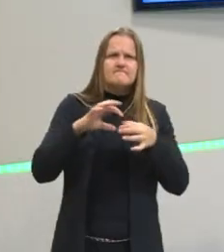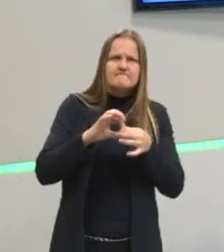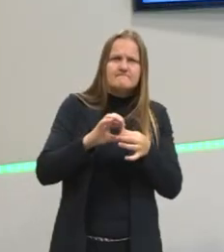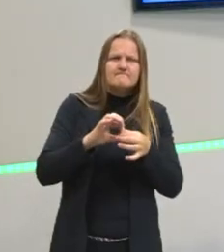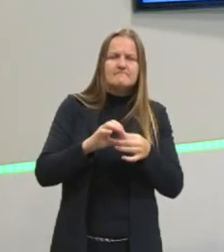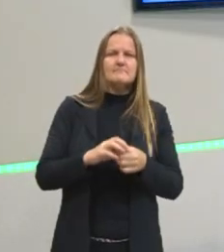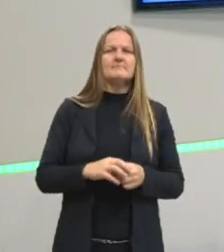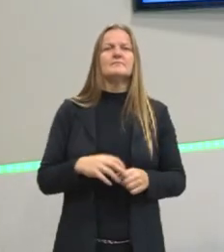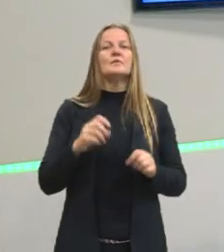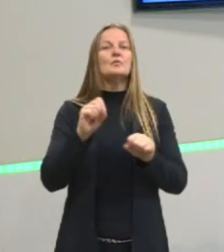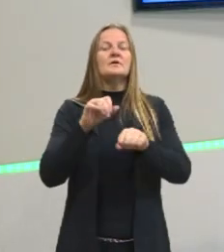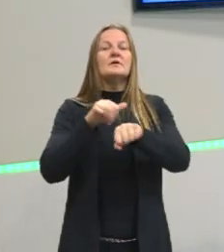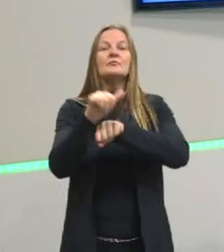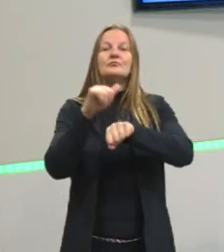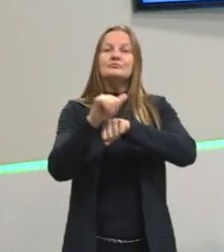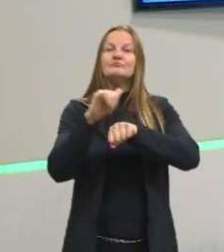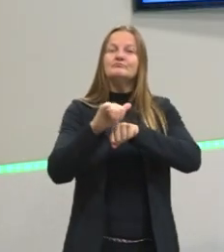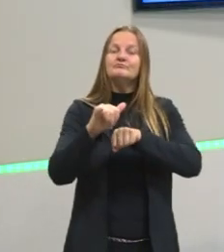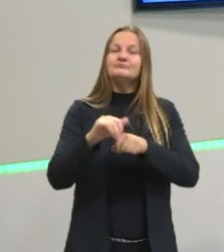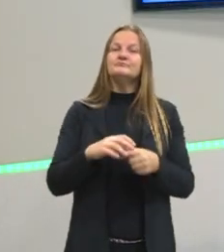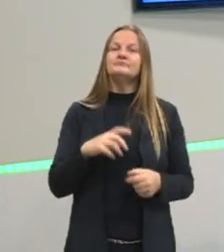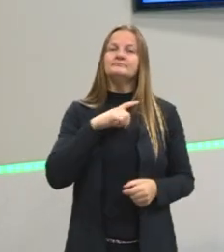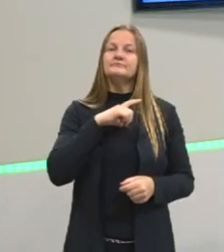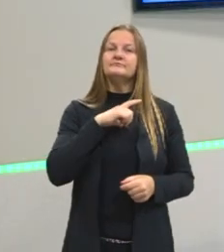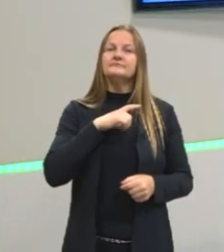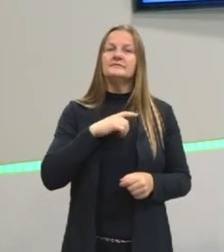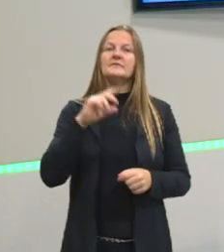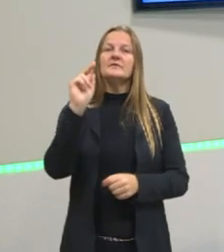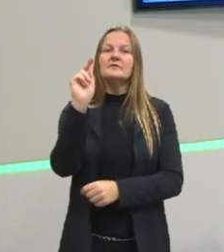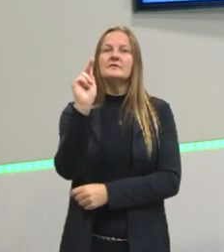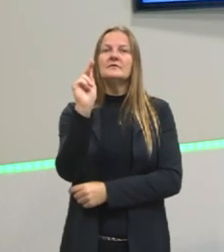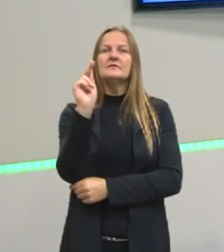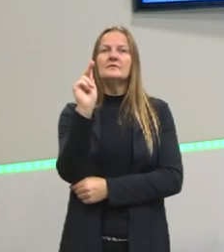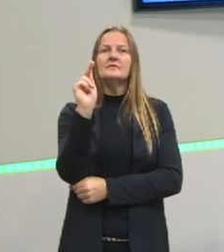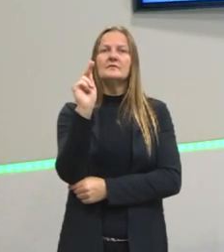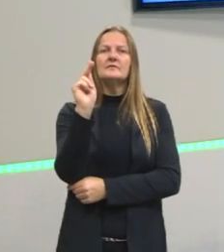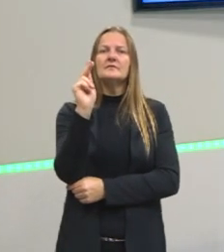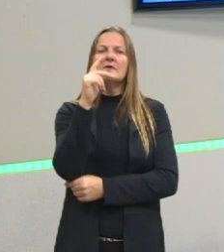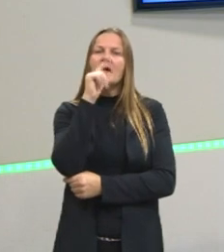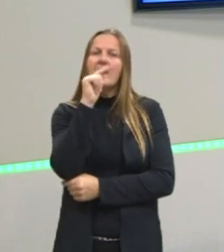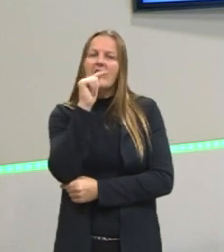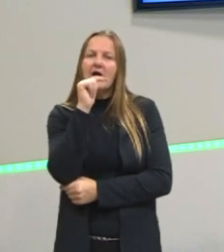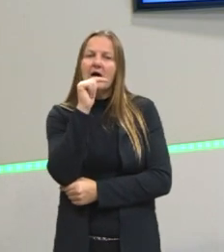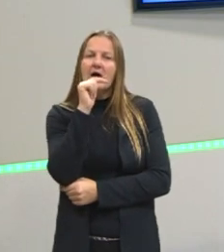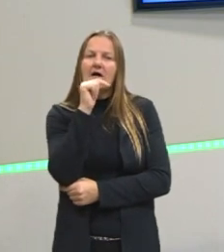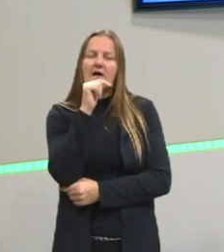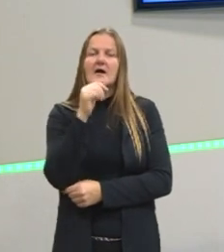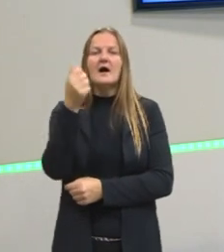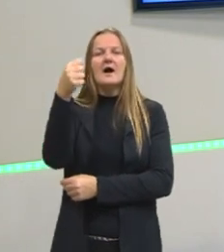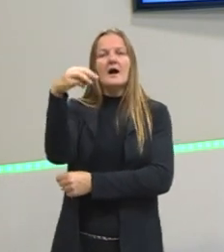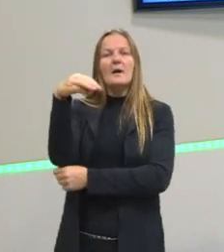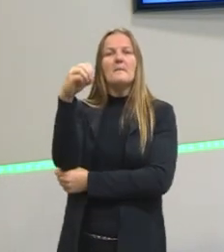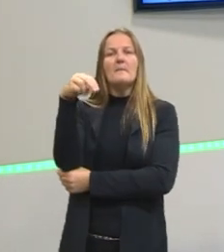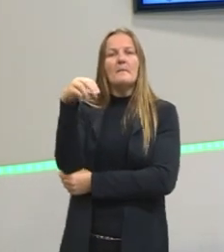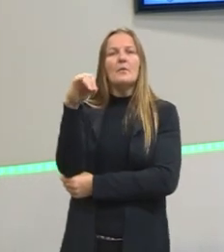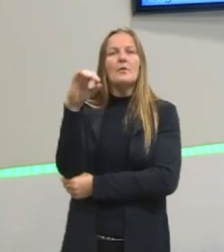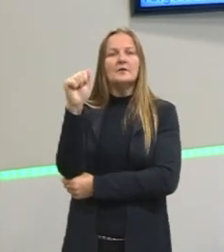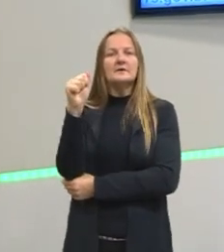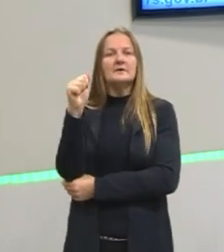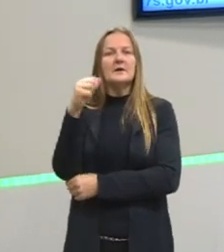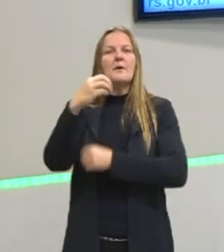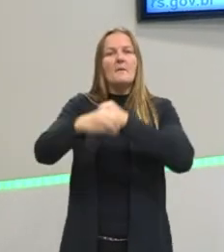Aí acontece com o HF, a água, a amônia, essas